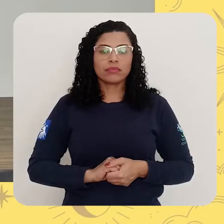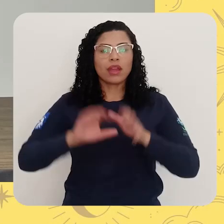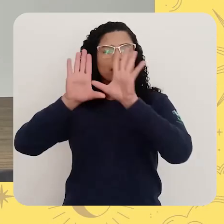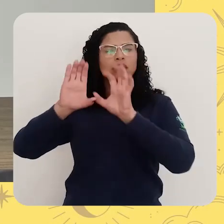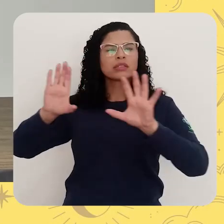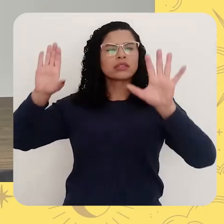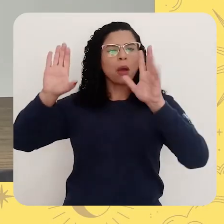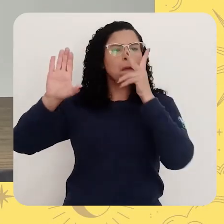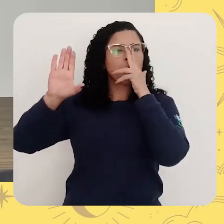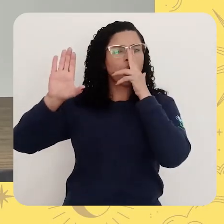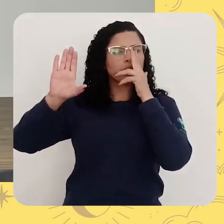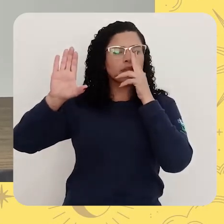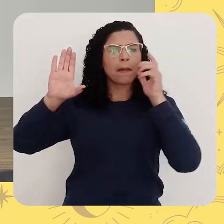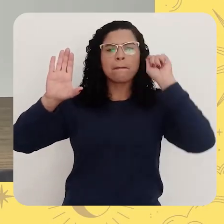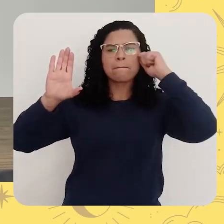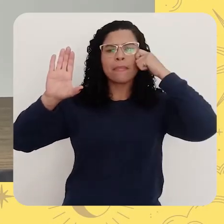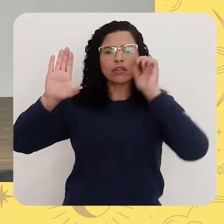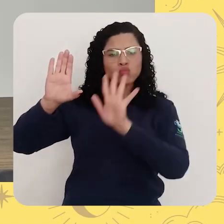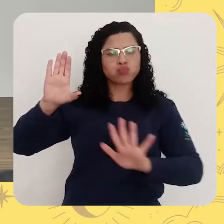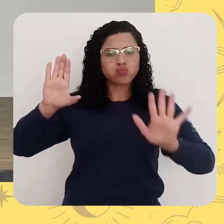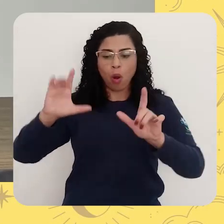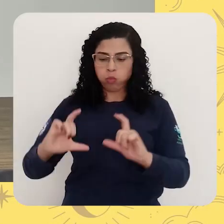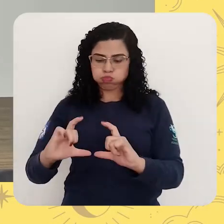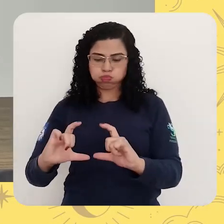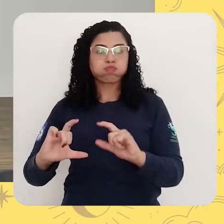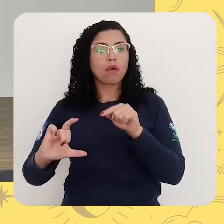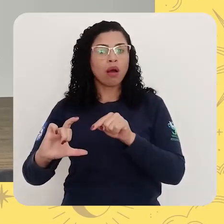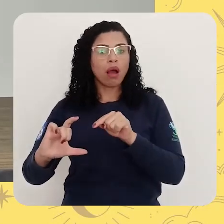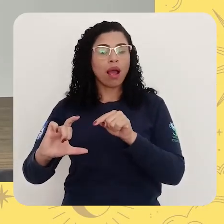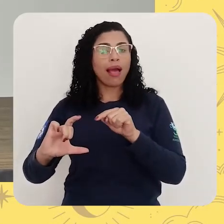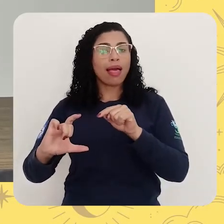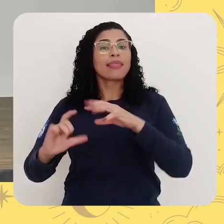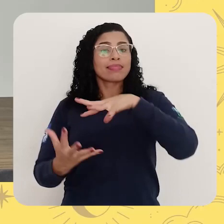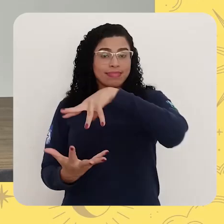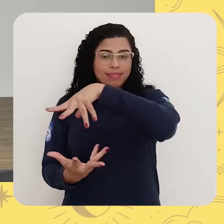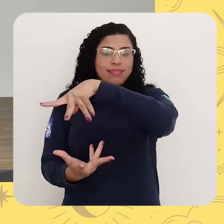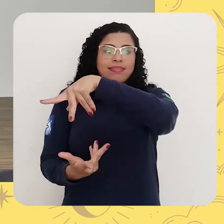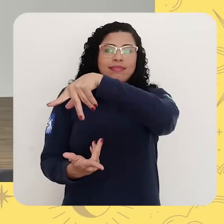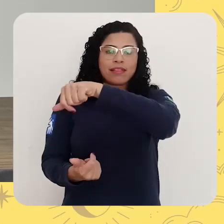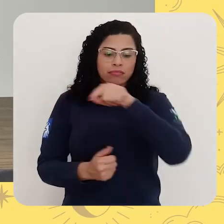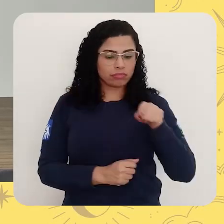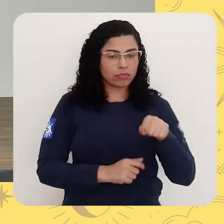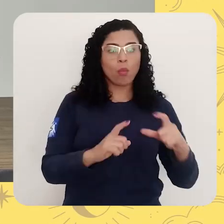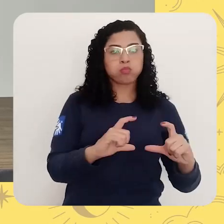para simular o céu. Aqui, as duas bolas. Uma maior que representa a Terra, nosso planeta Terra. E a